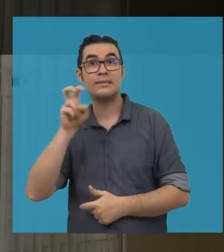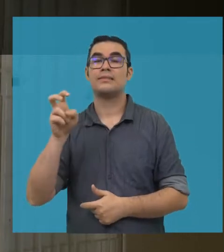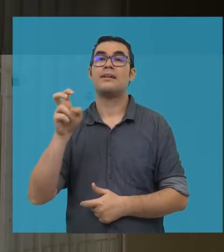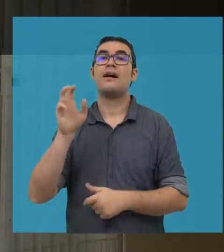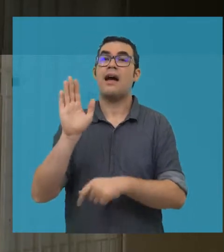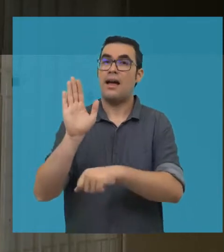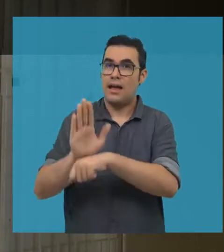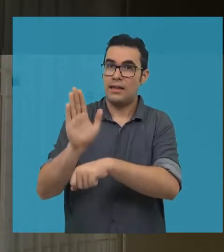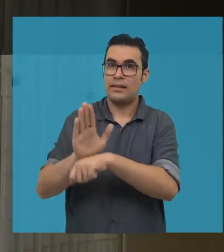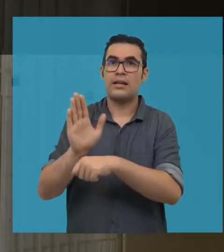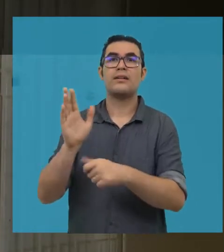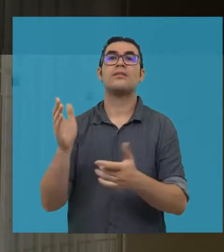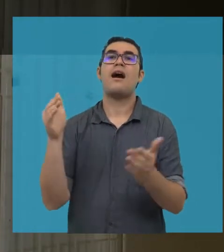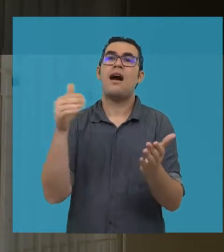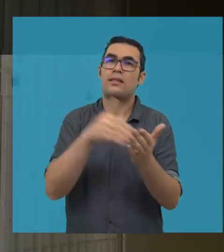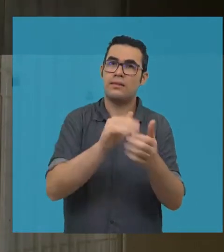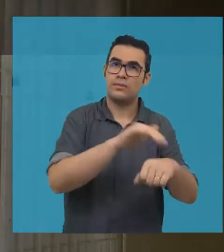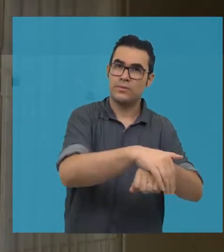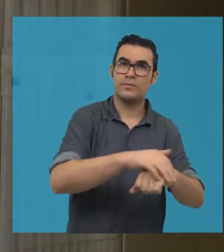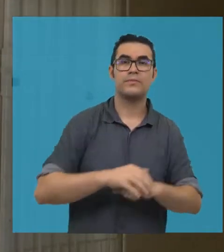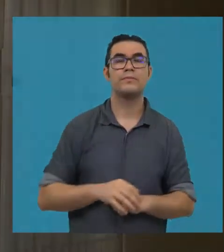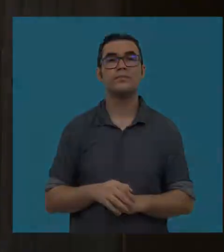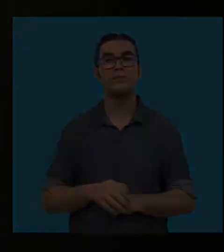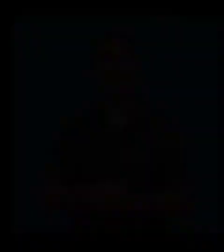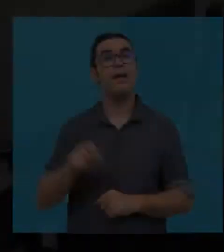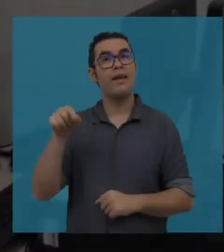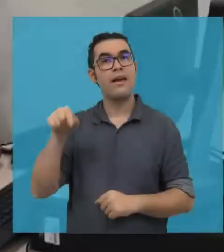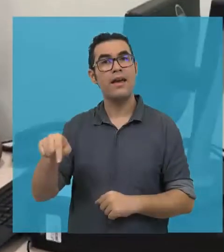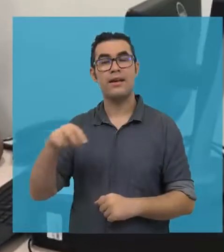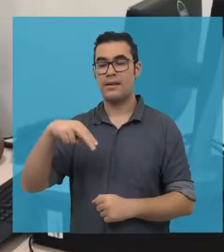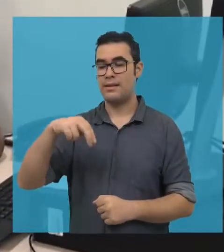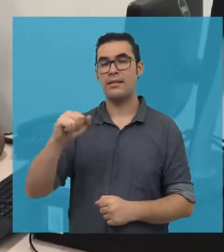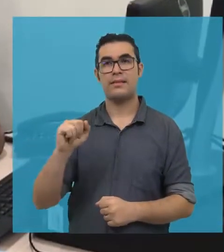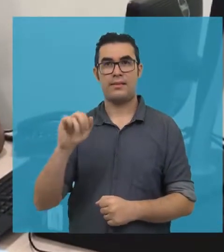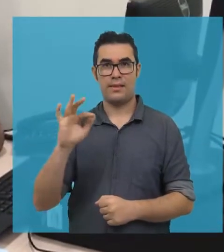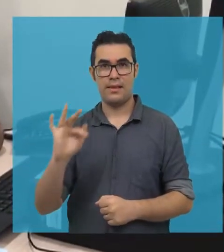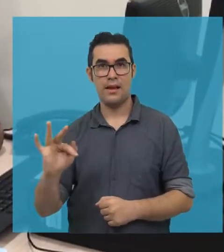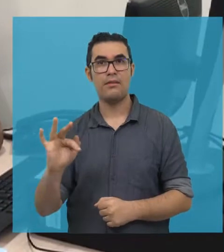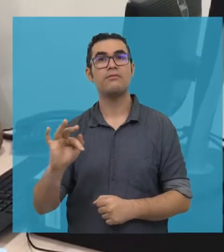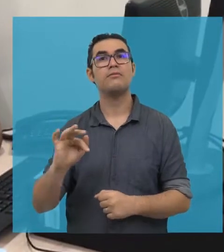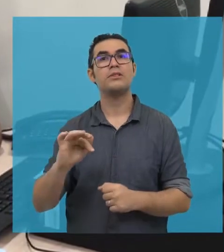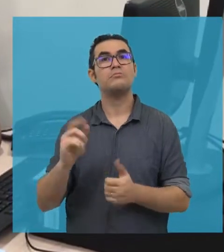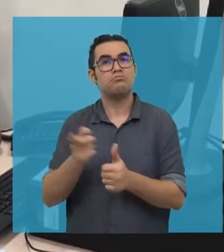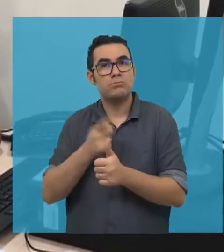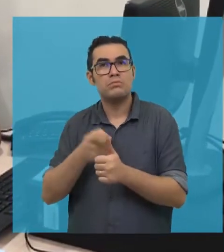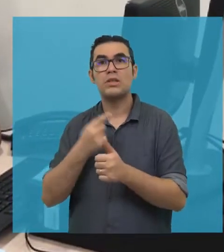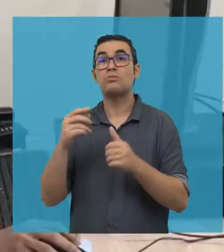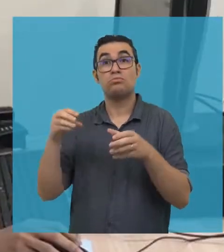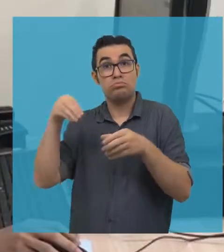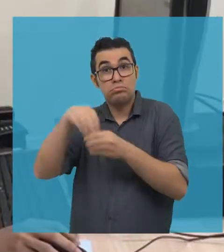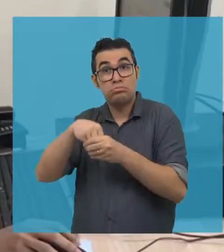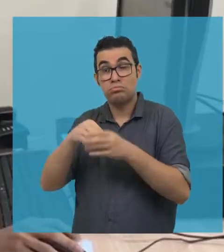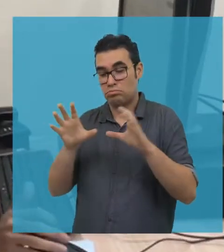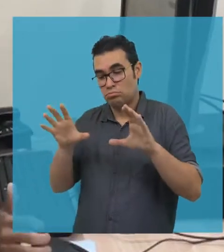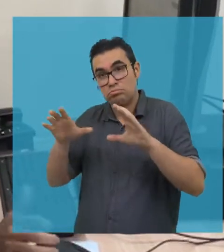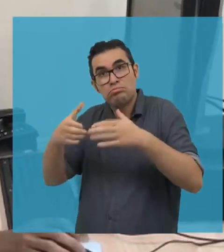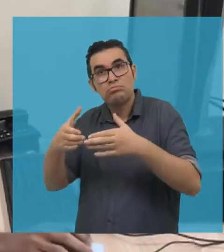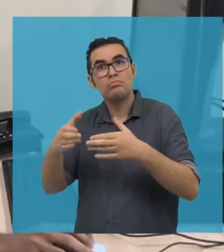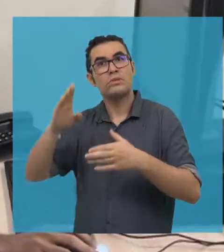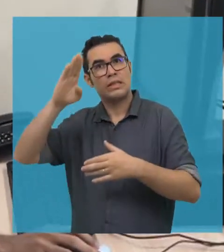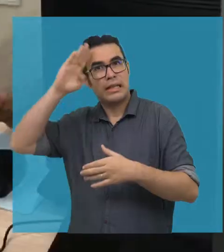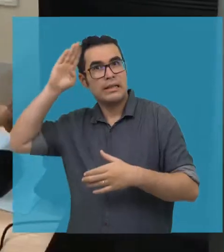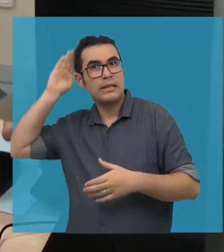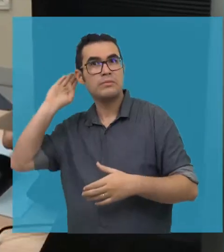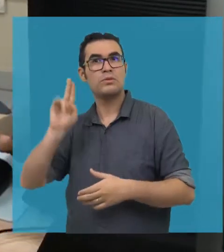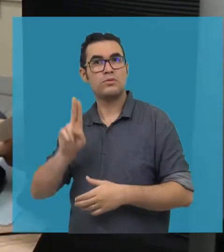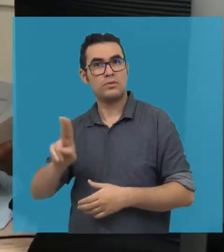terças e quintas, das 4 horas da tarde às 8 e meia da noite. Após o período voltado às declarações do Imposto de Renda, o Núcleo vai iniciar aos